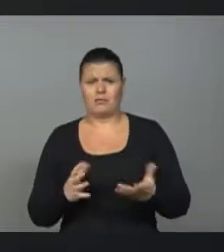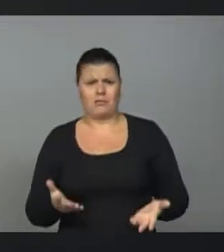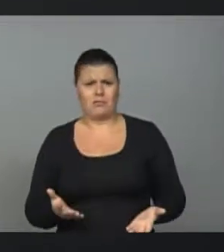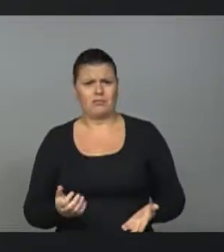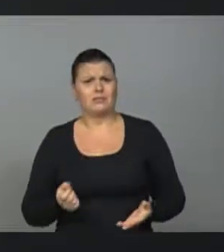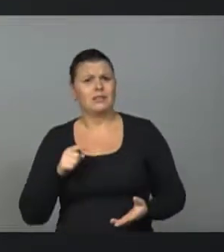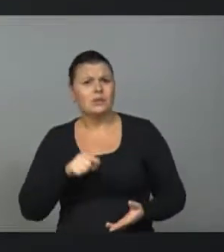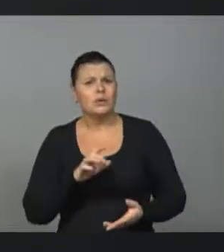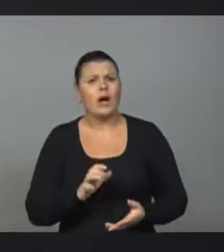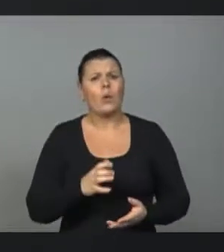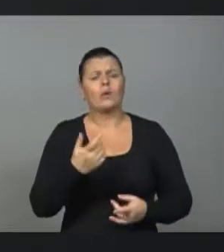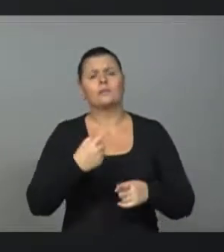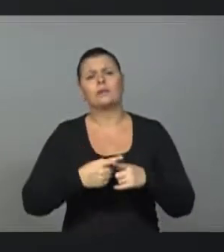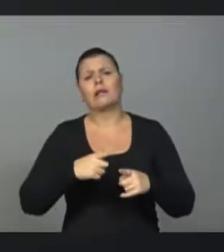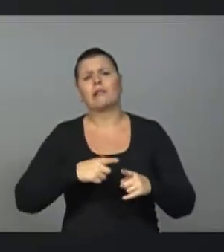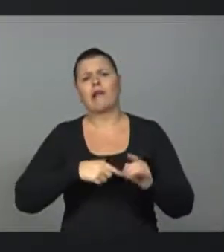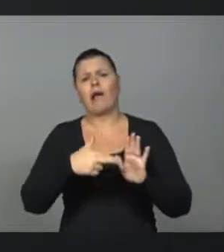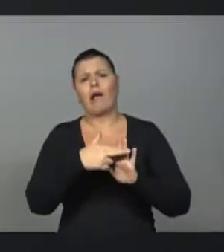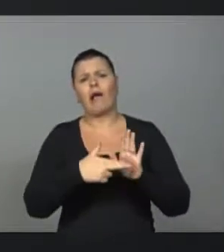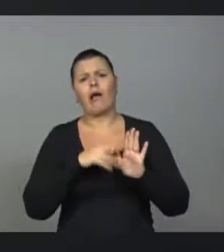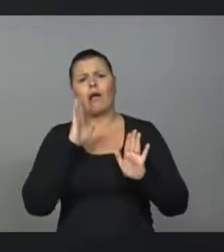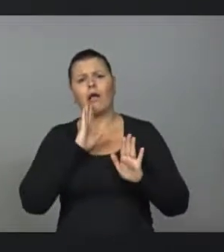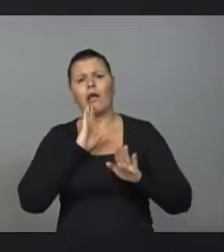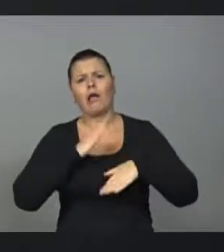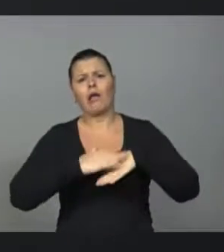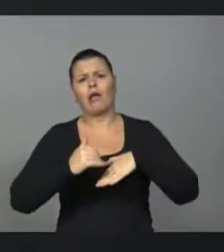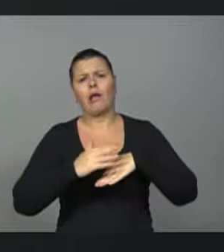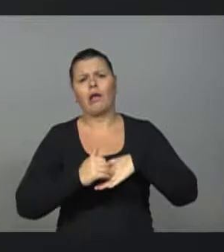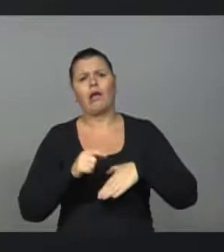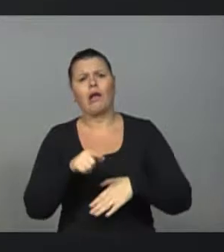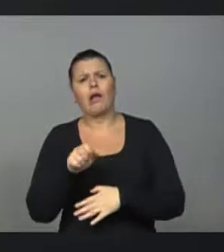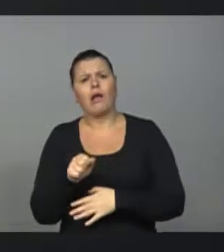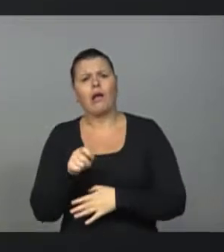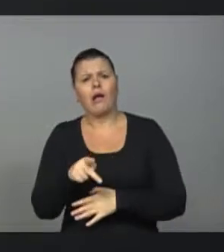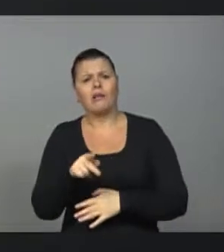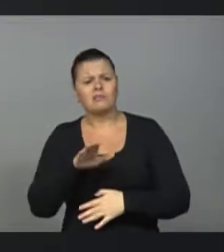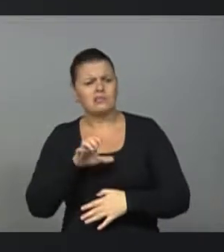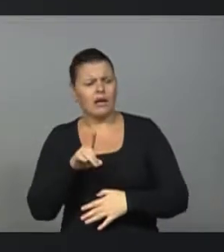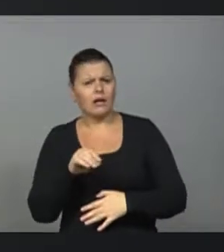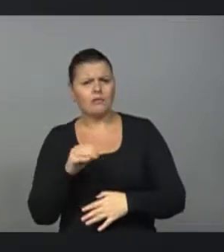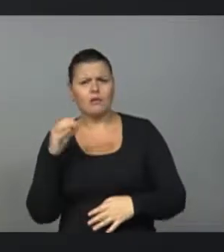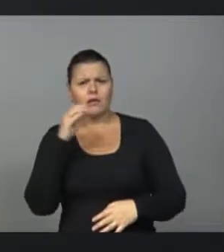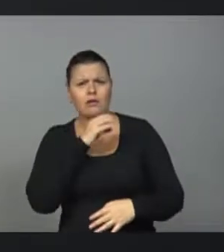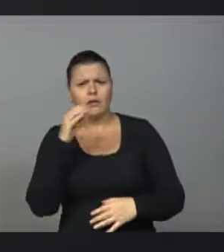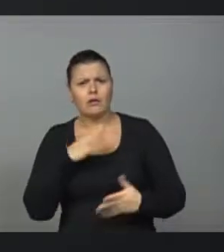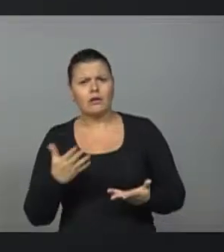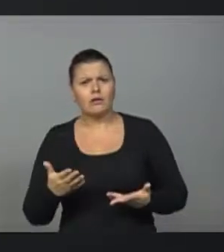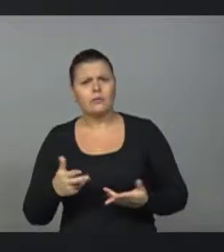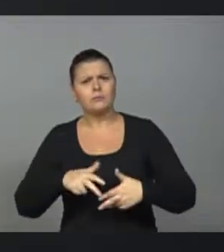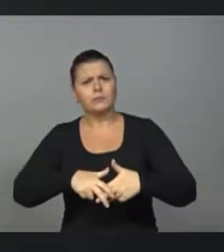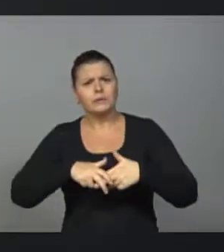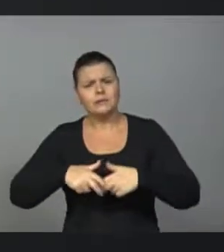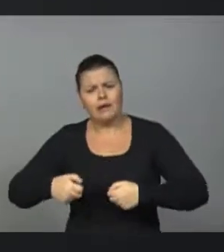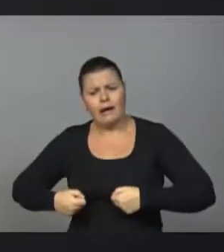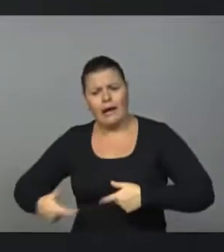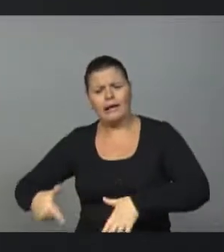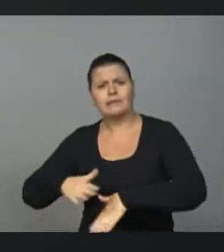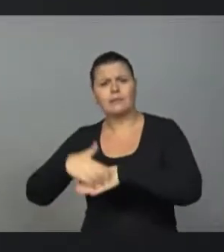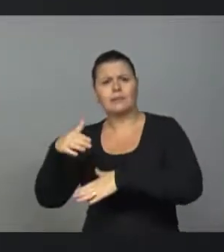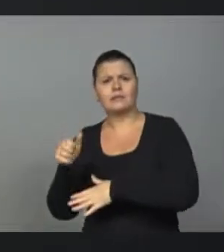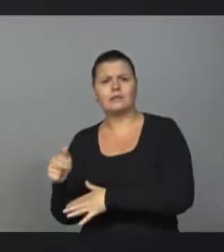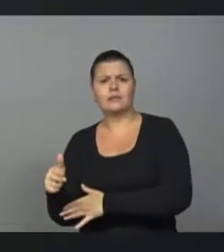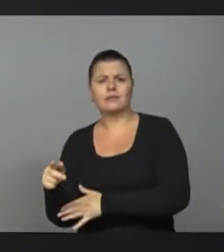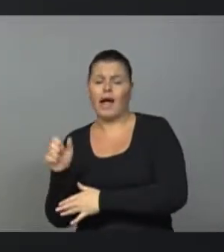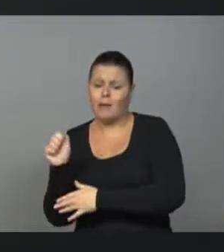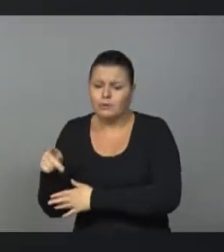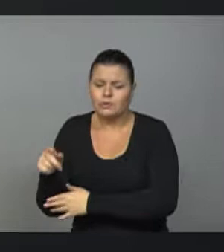existem regras muito generosas, benevolentes, que permitem aposentadorias precoces demais. É por isso que gasta-se mais com aposentadoria do que com educação. A gente